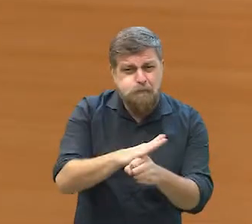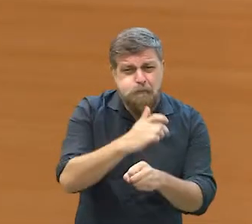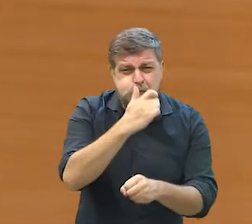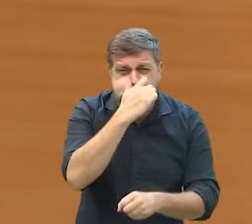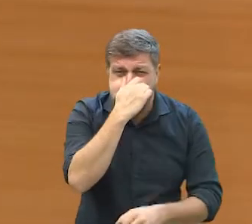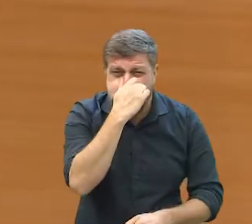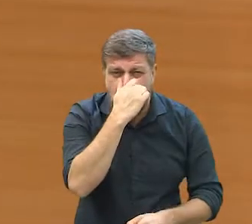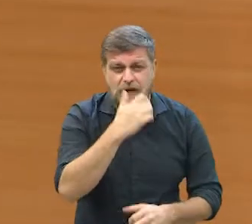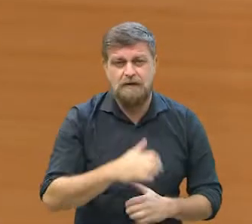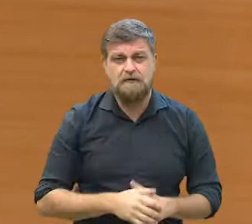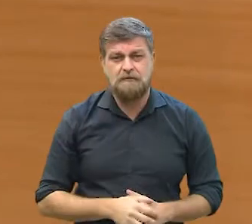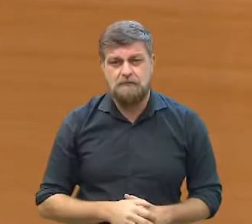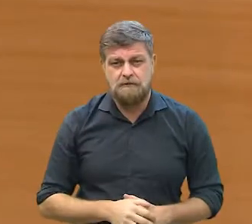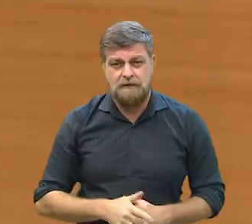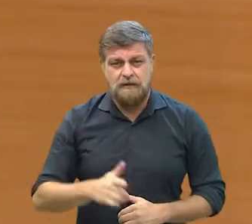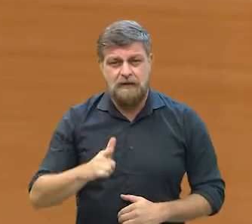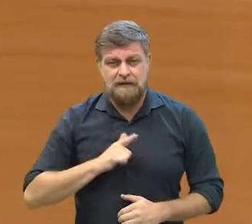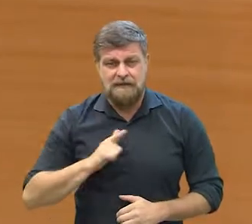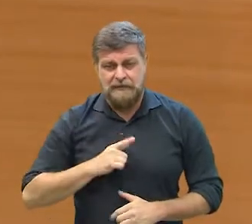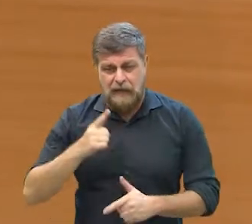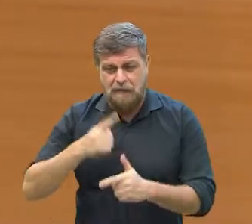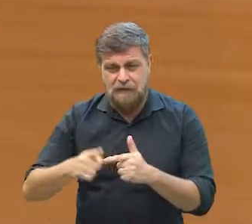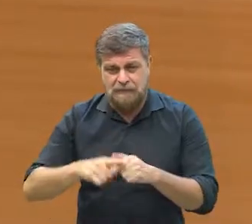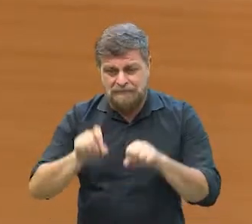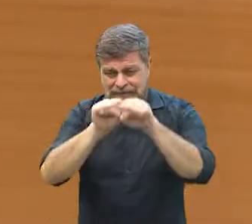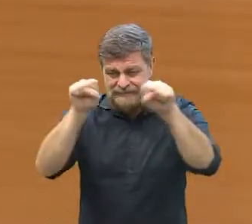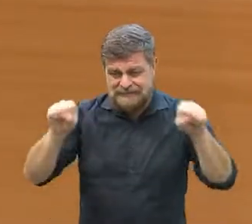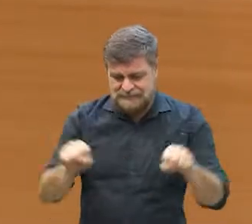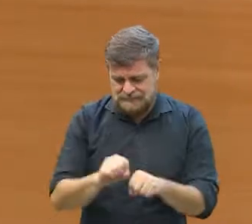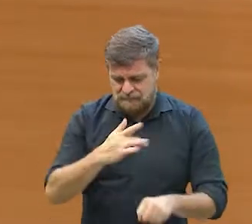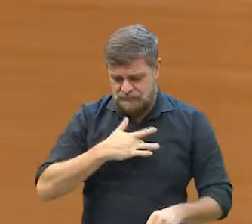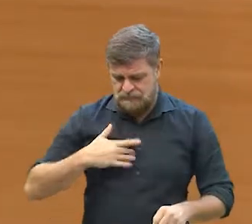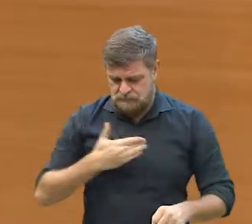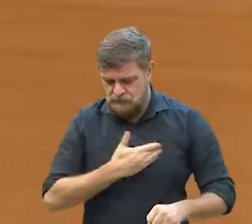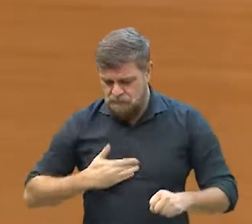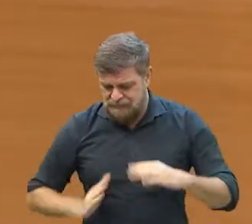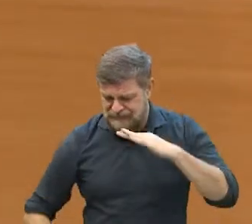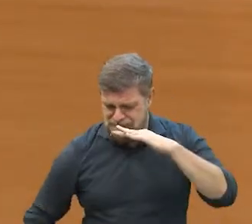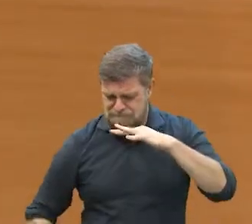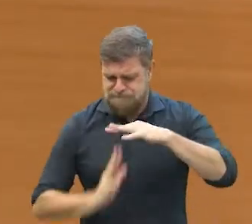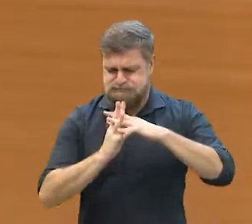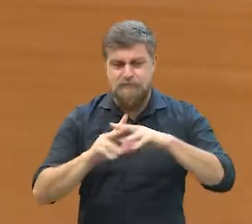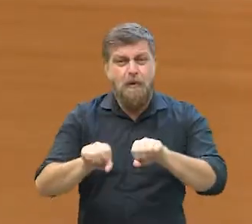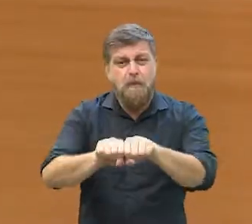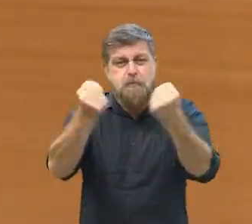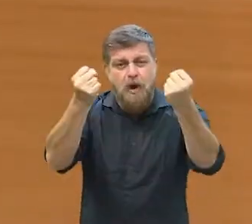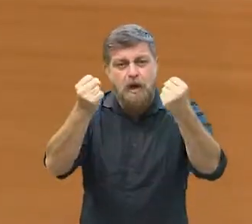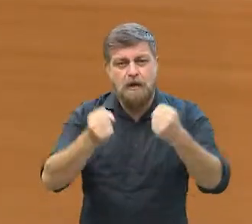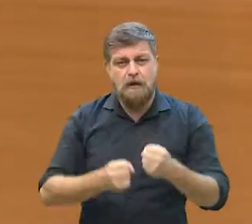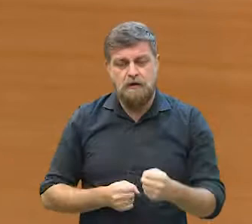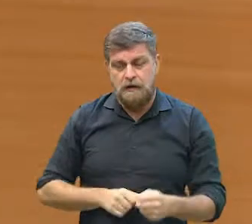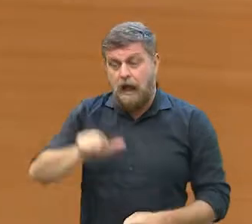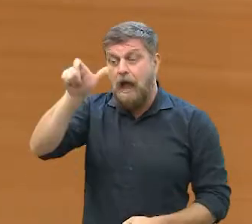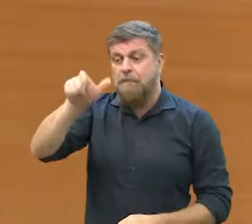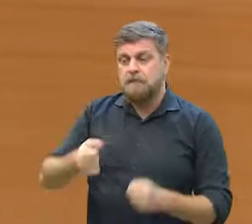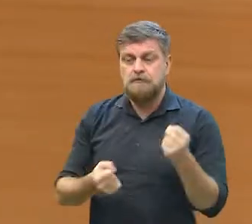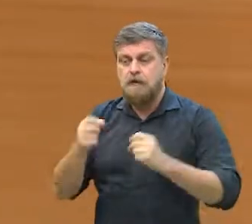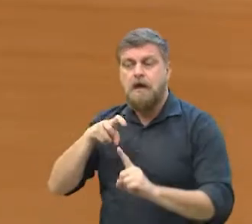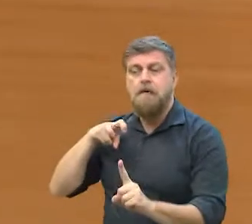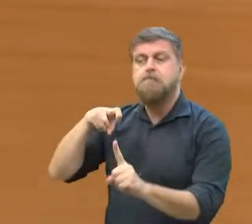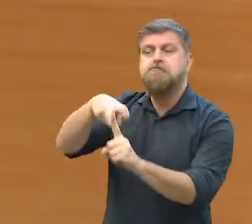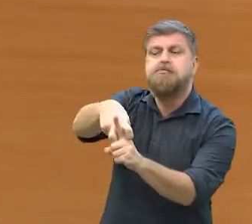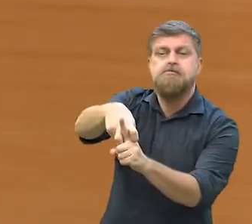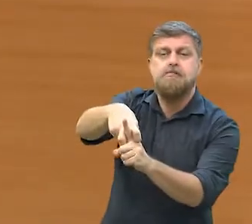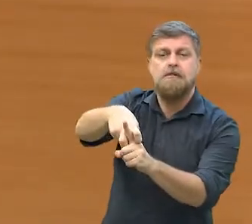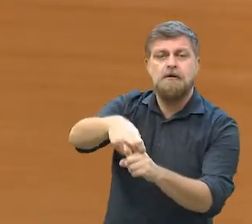ocupados. A gente está em uma situação de colapso do sistema de saúde. Qualquer pessoa que sofrer um